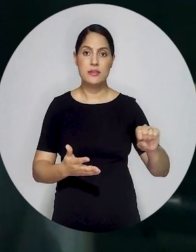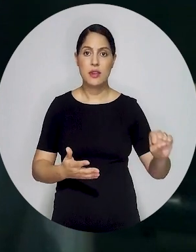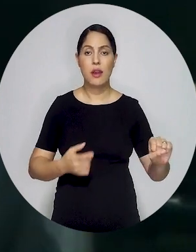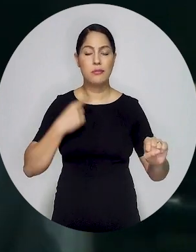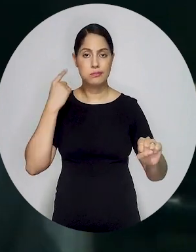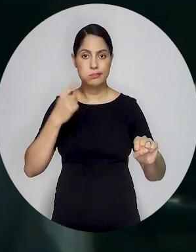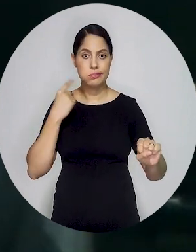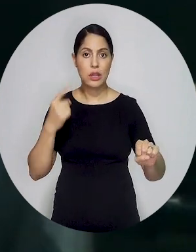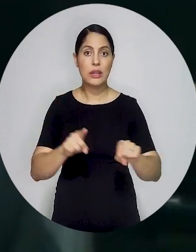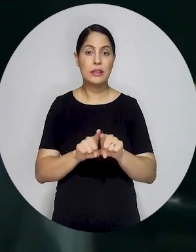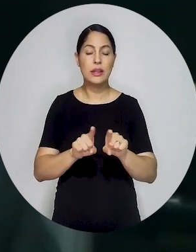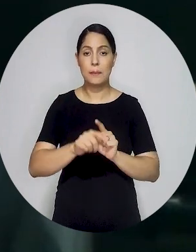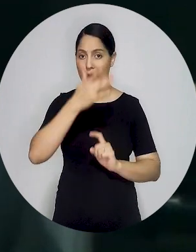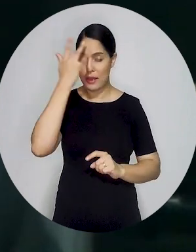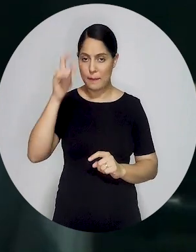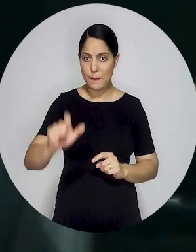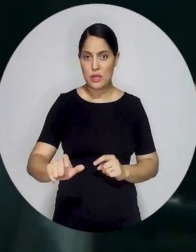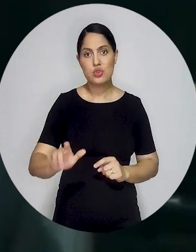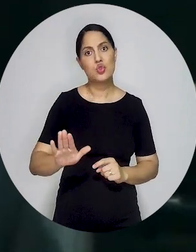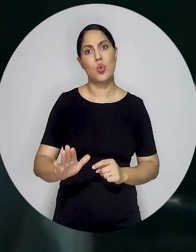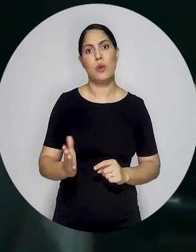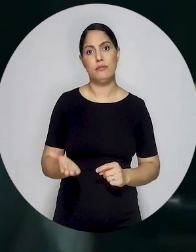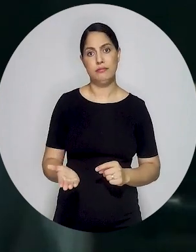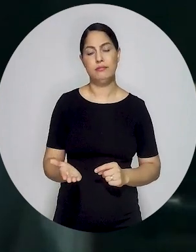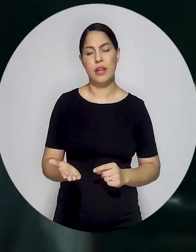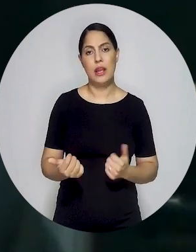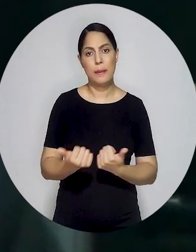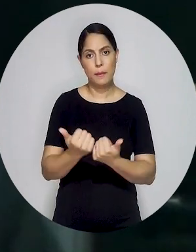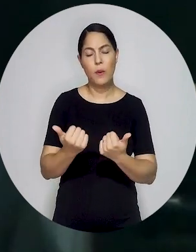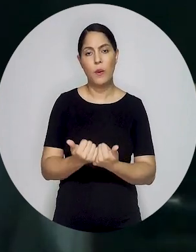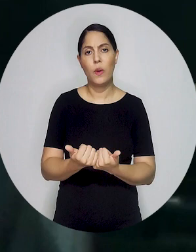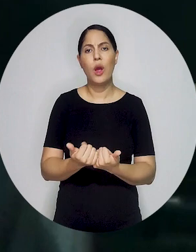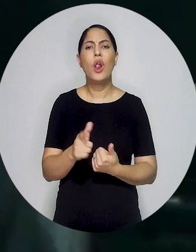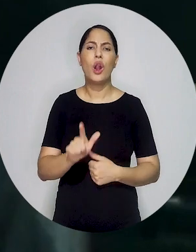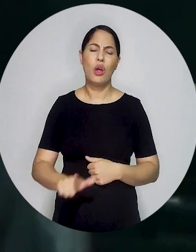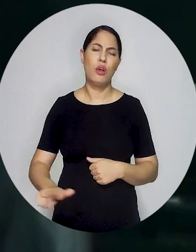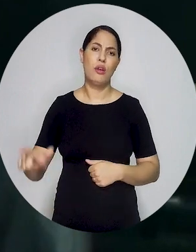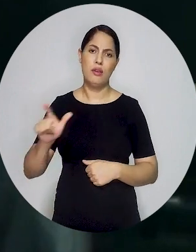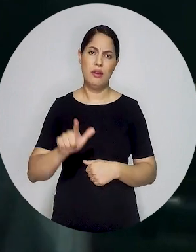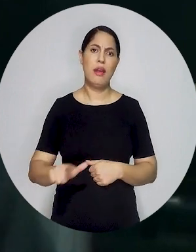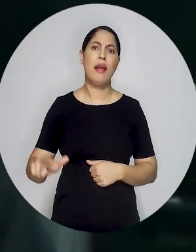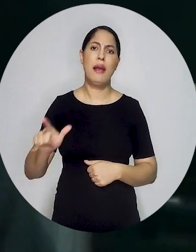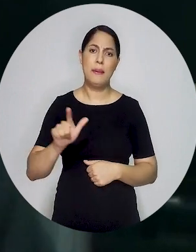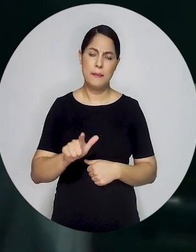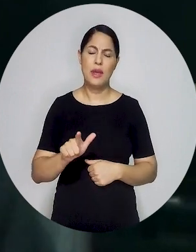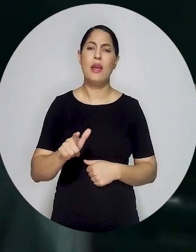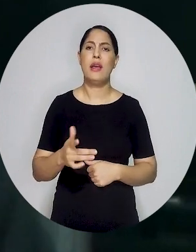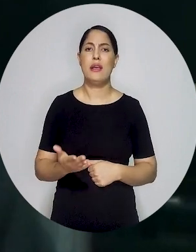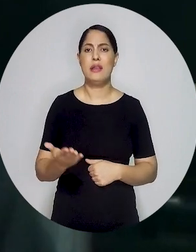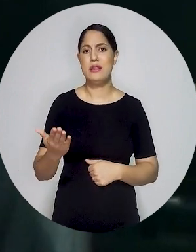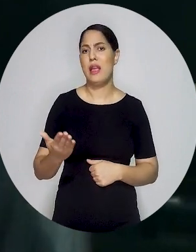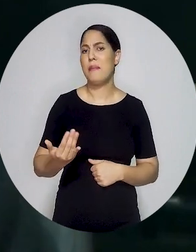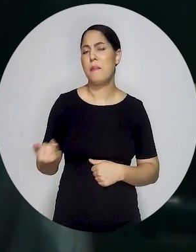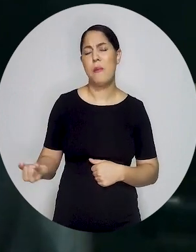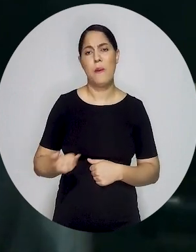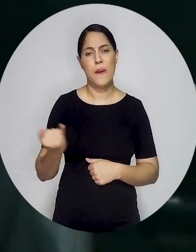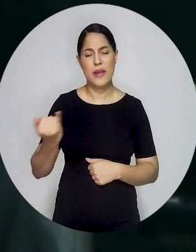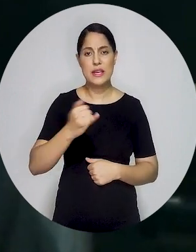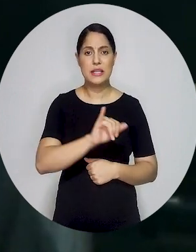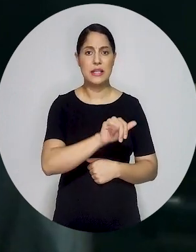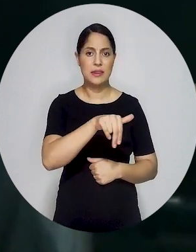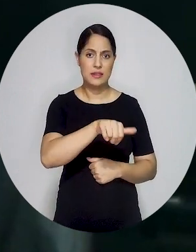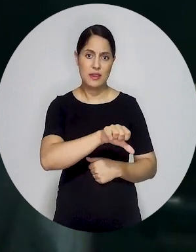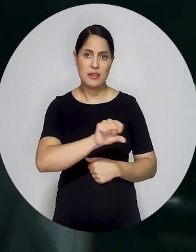a advocacia previdenciária, INSS e o segurado. É importante destacar que a advocacia previdenciária é essencial